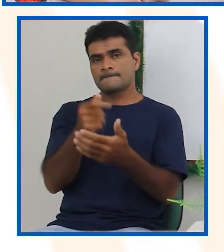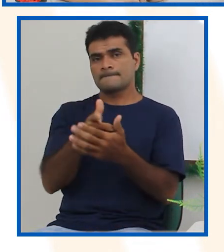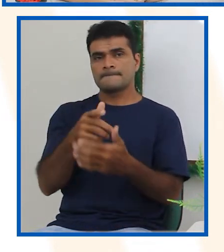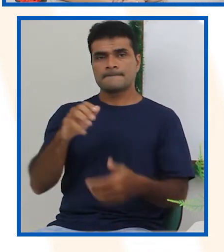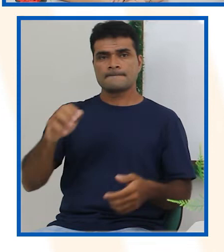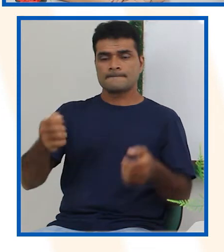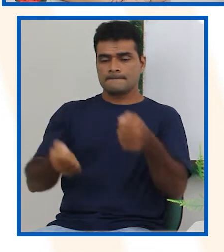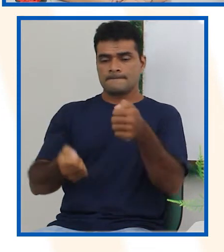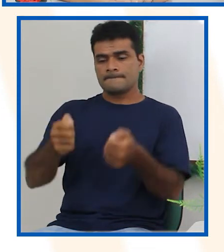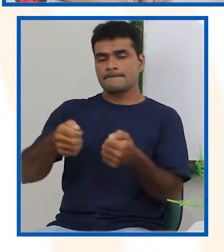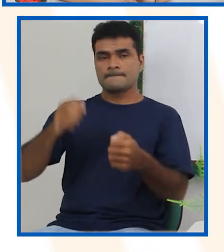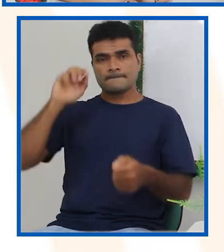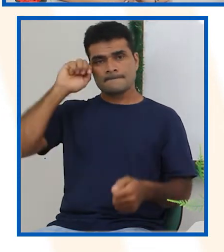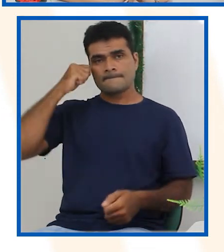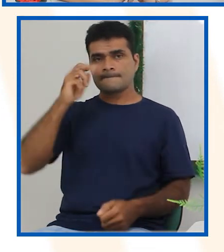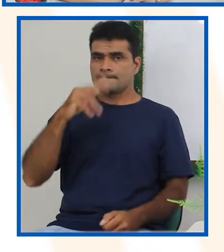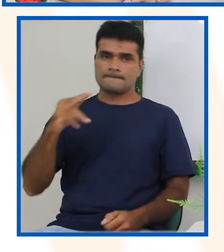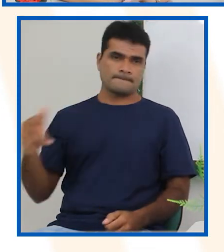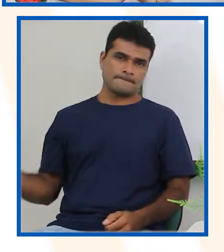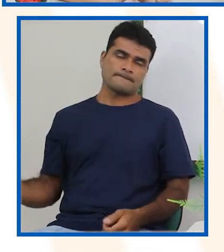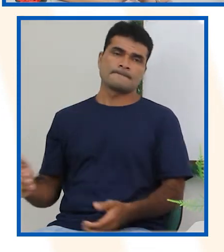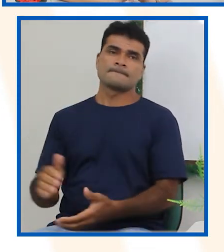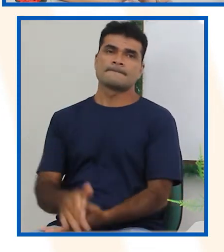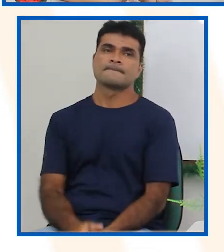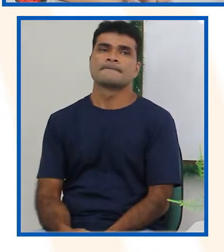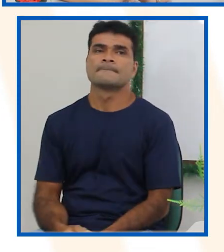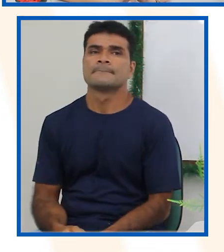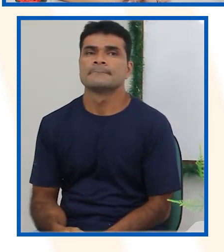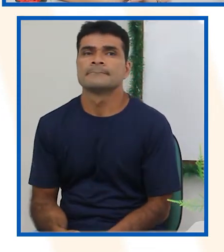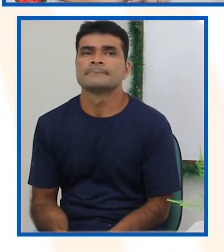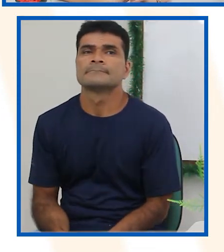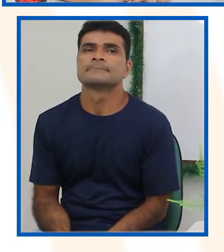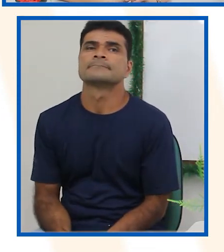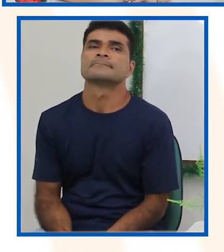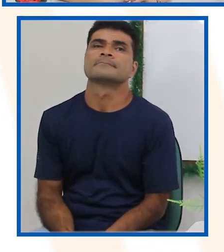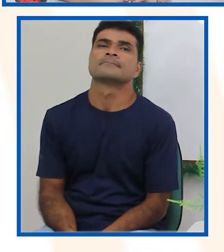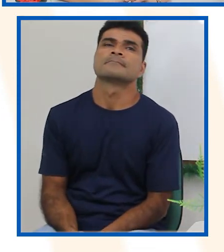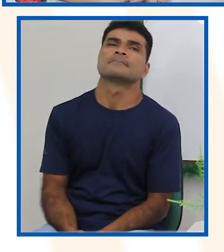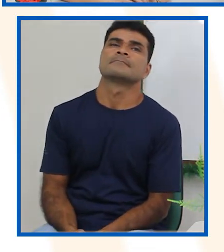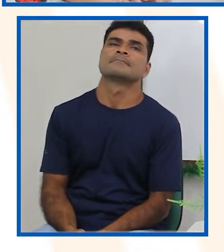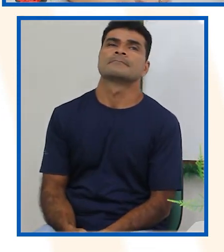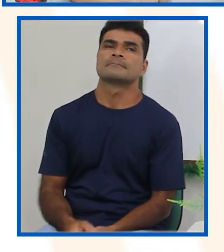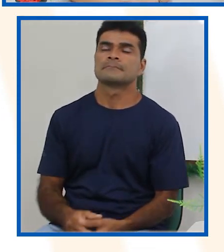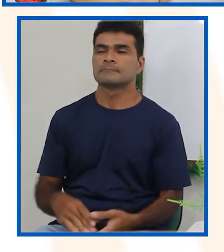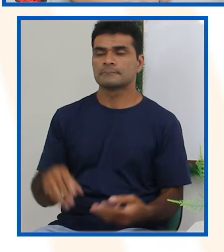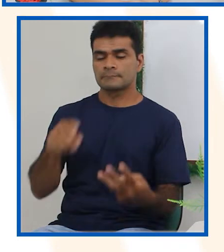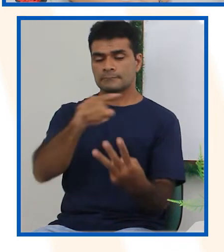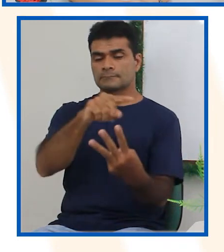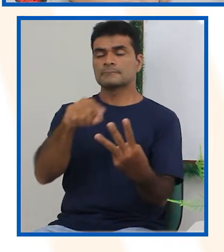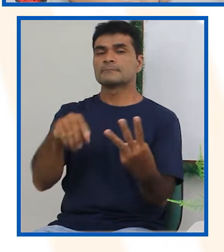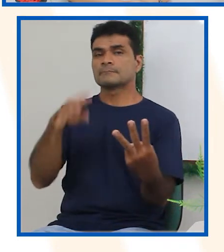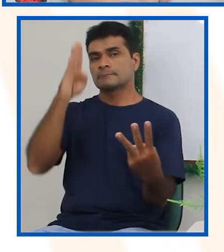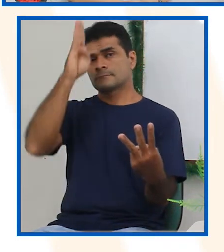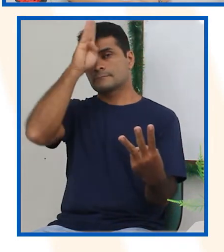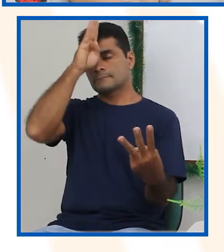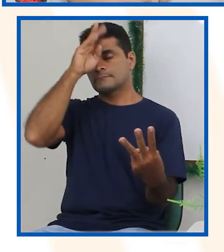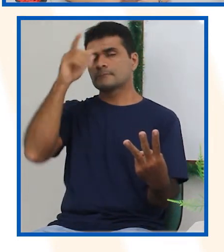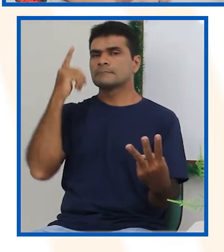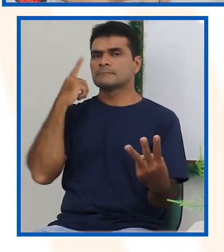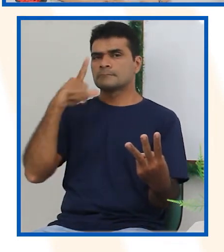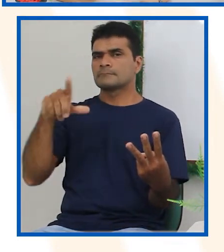Outro desafio pra vocês. Um dos sobrinhos de Juliana vai ganhar um carrinho azul? Vai acontecer com